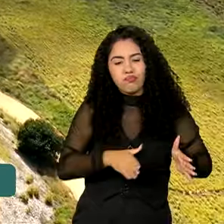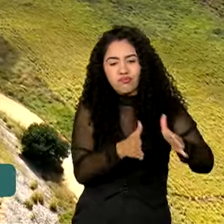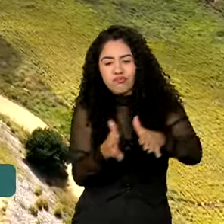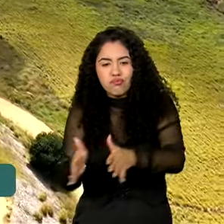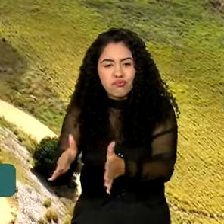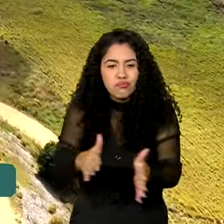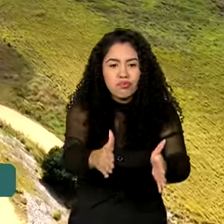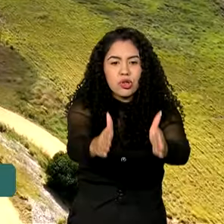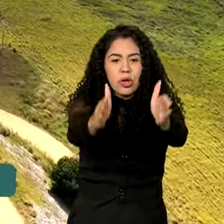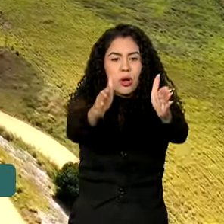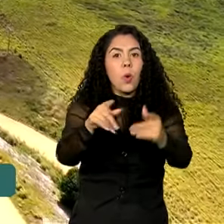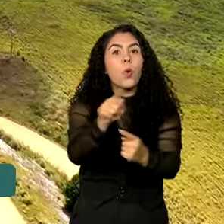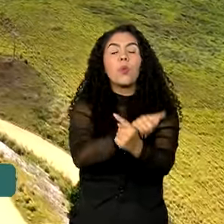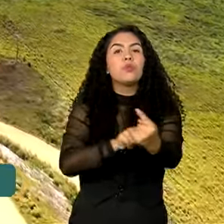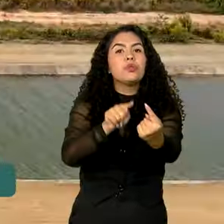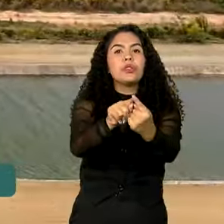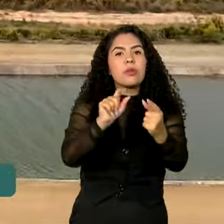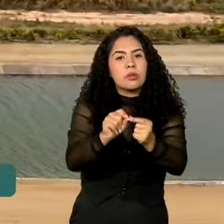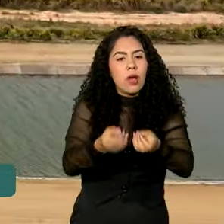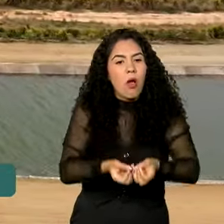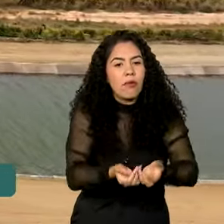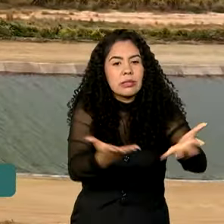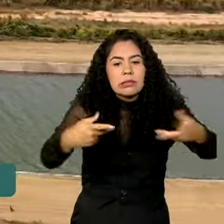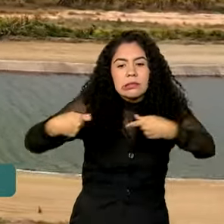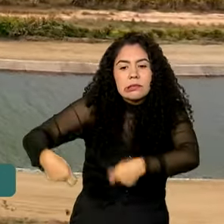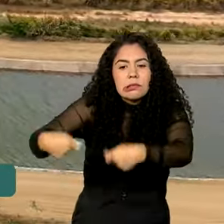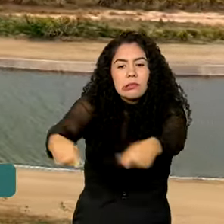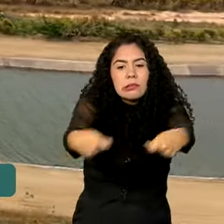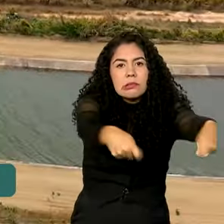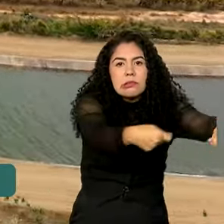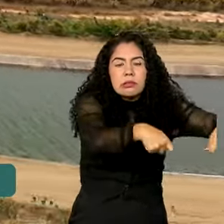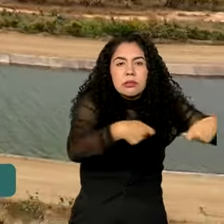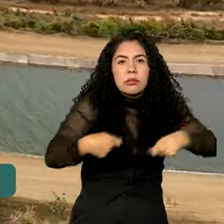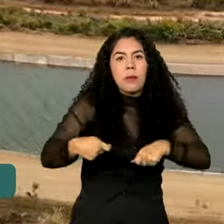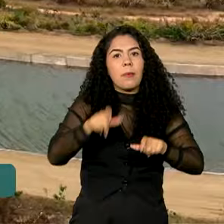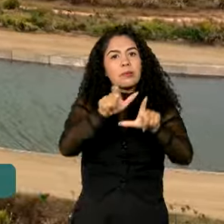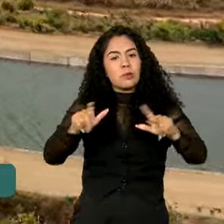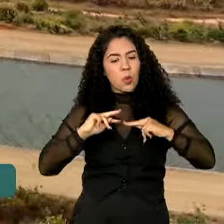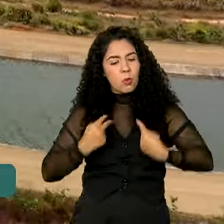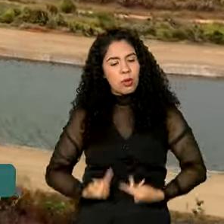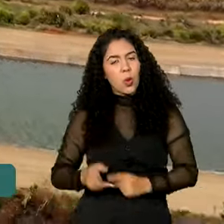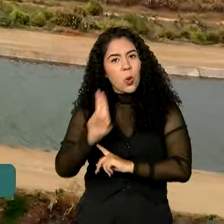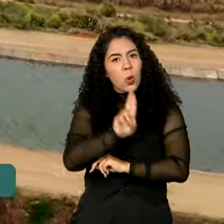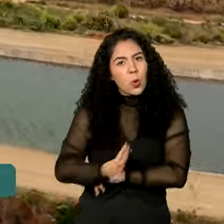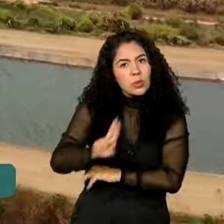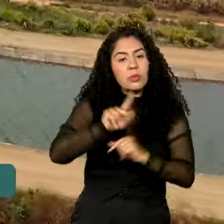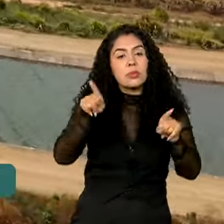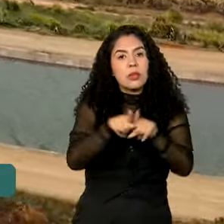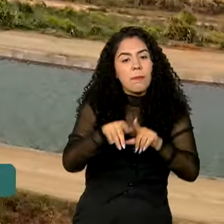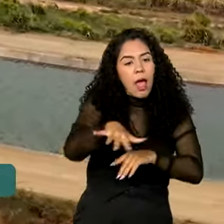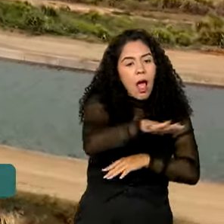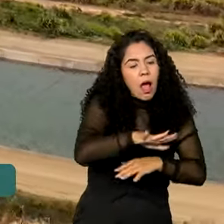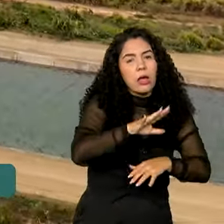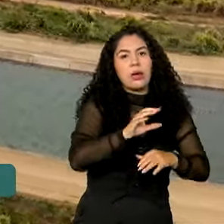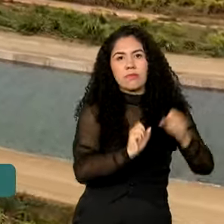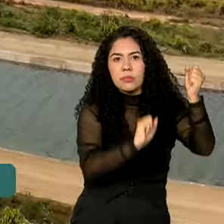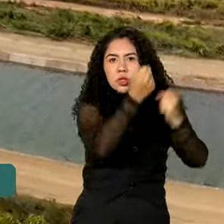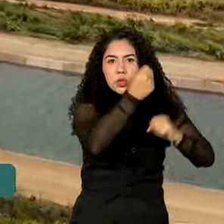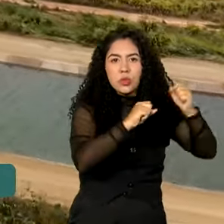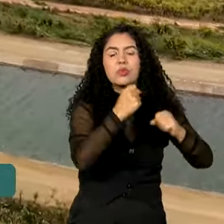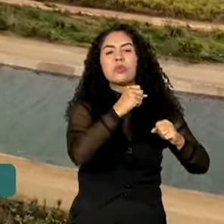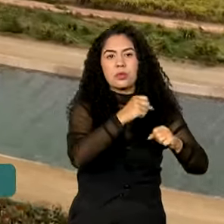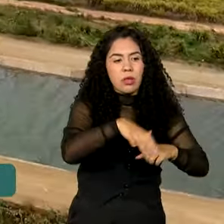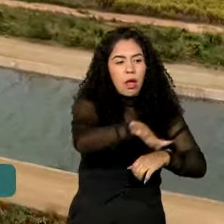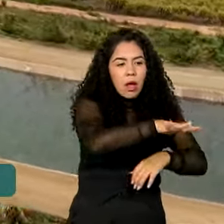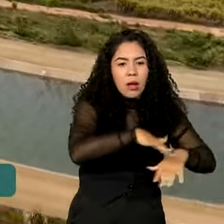é atender as demandas prioritárias de consumo humano e uso industrial dos municípios localizados